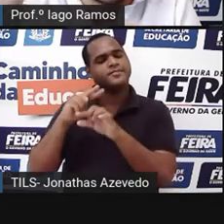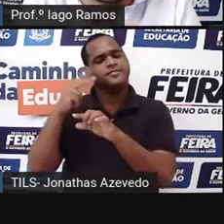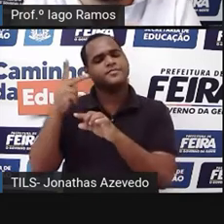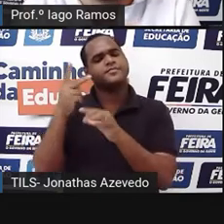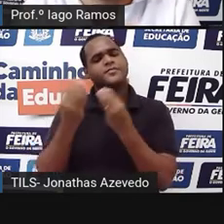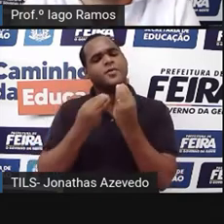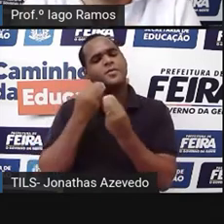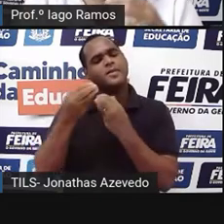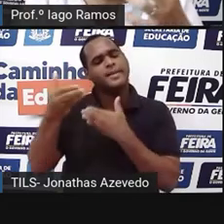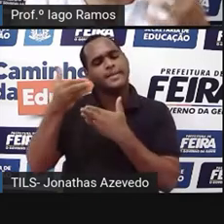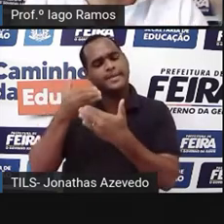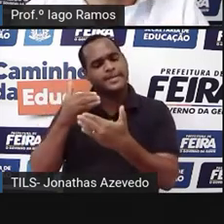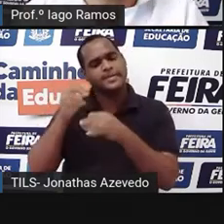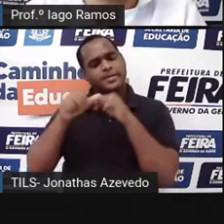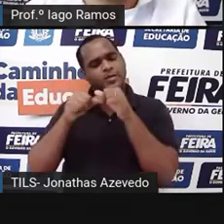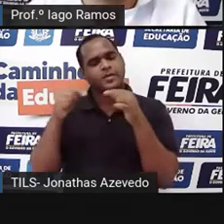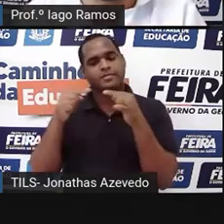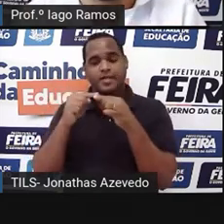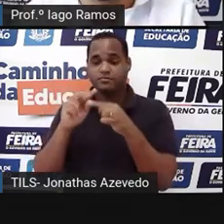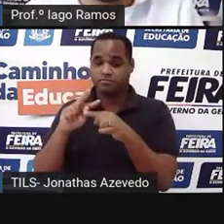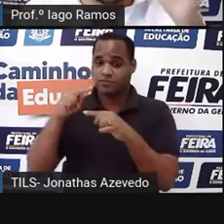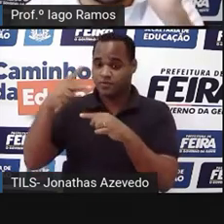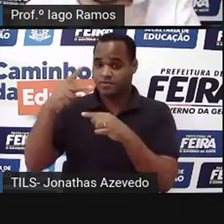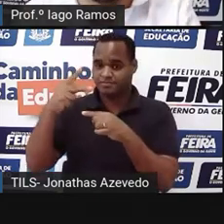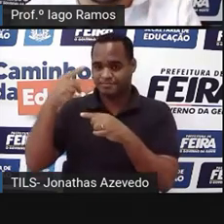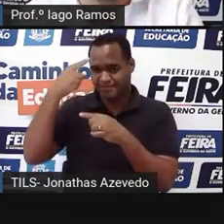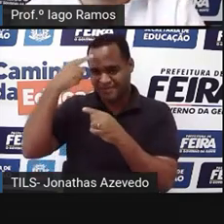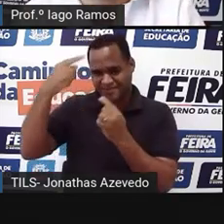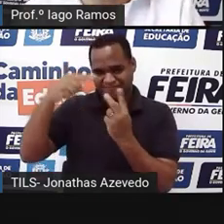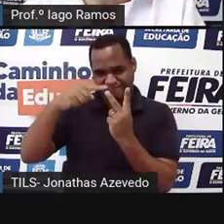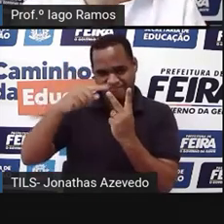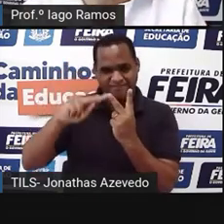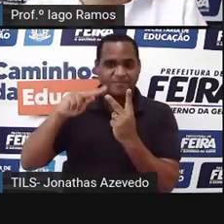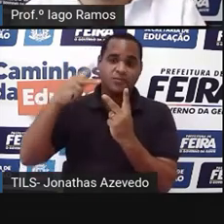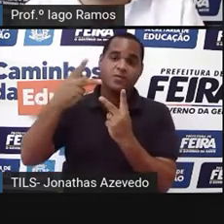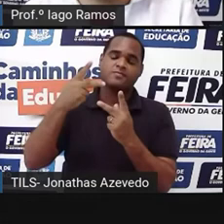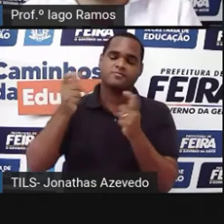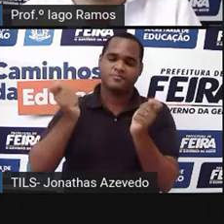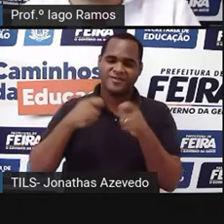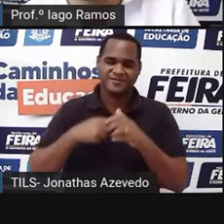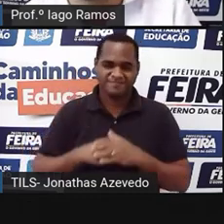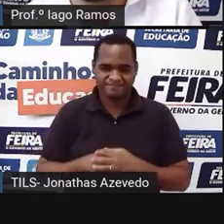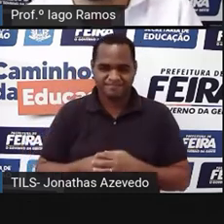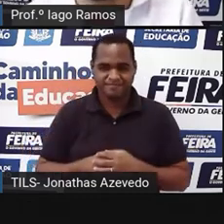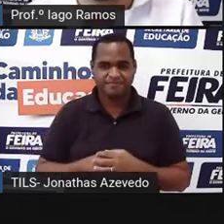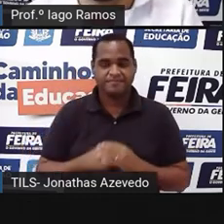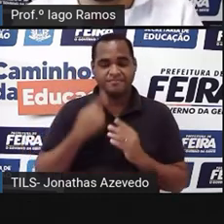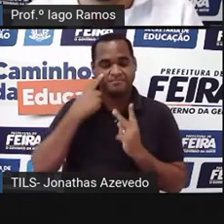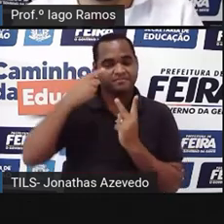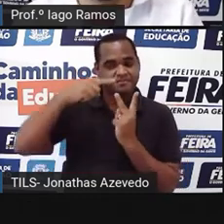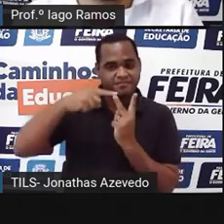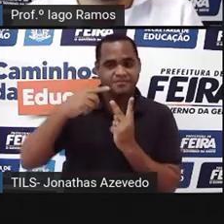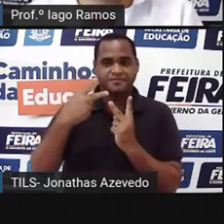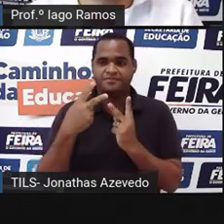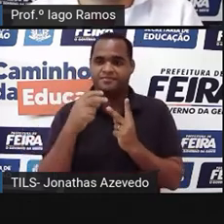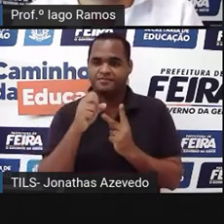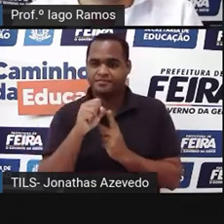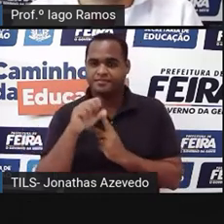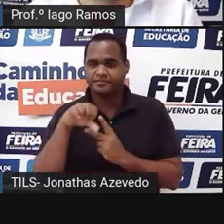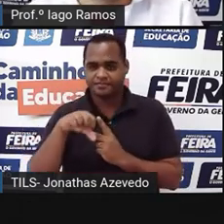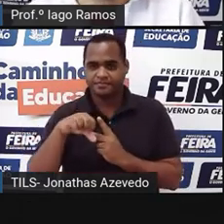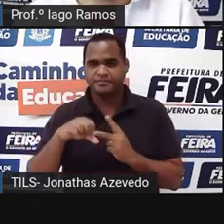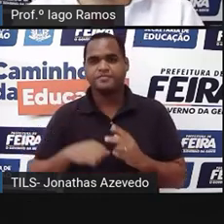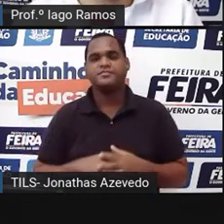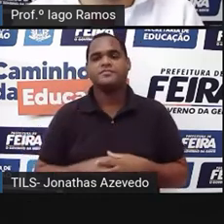a operação inversa é a raiz quadrada. Então, o valor daquele A vai ser a raiz quadrada de 289.